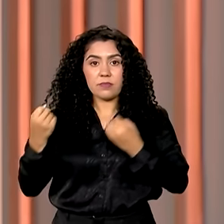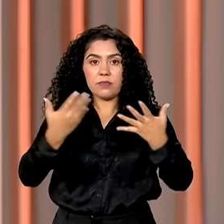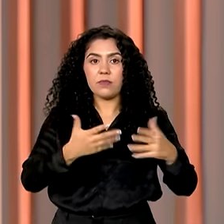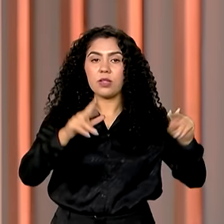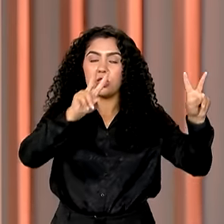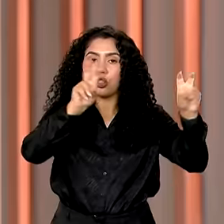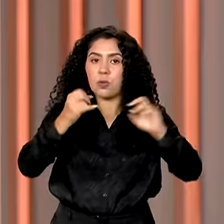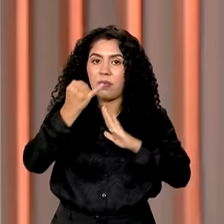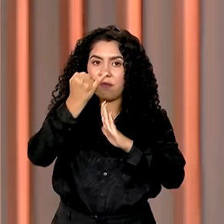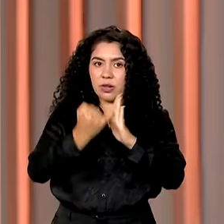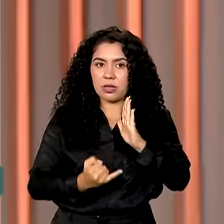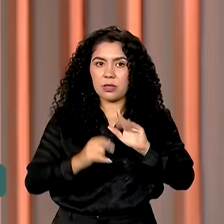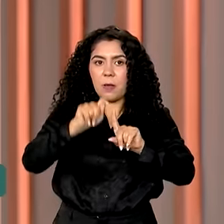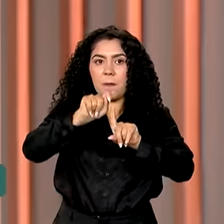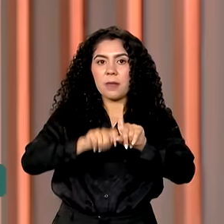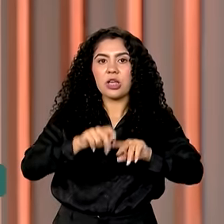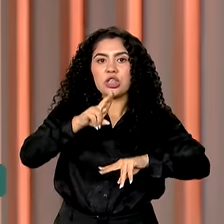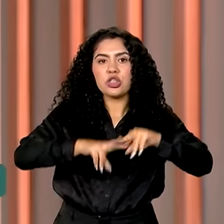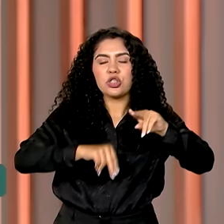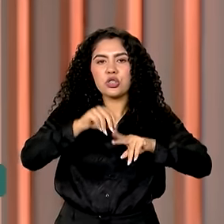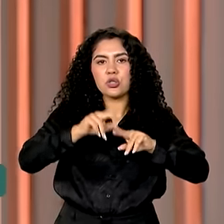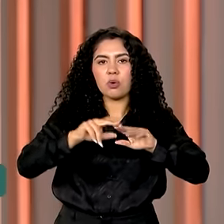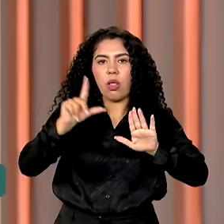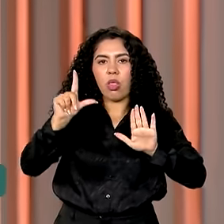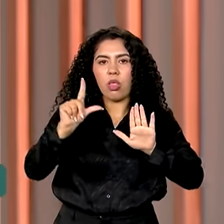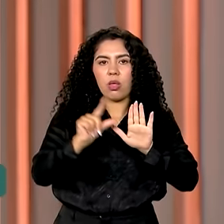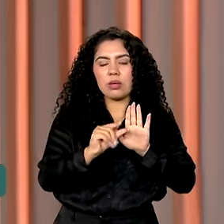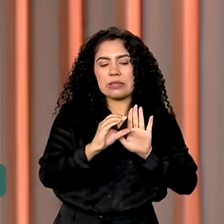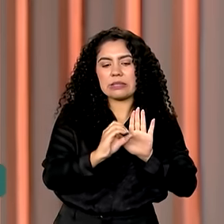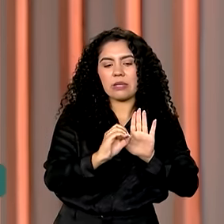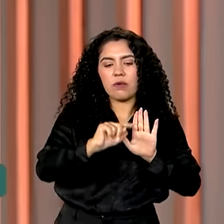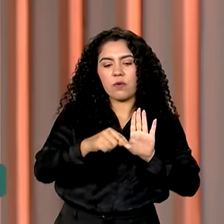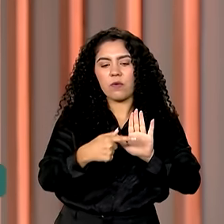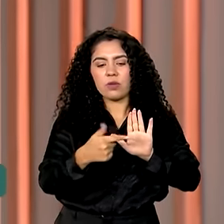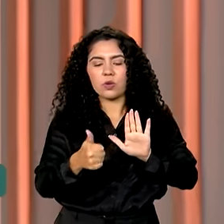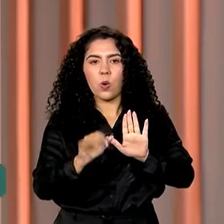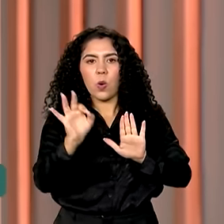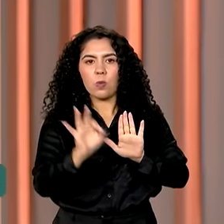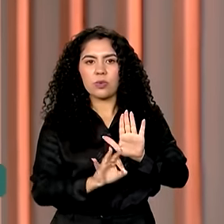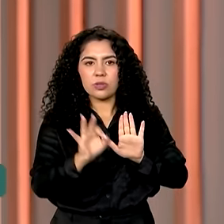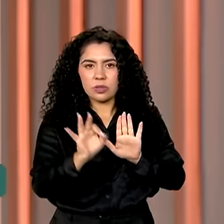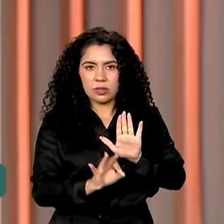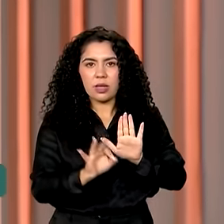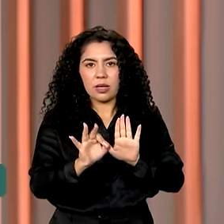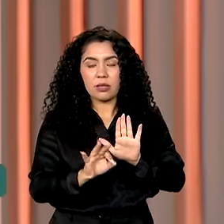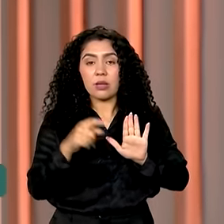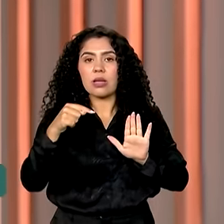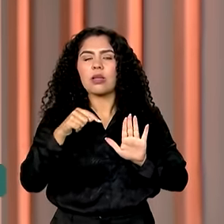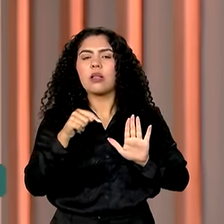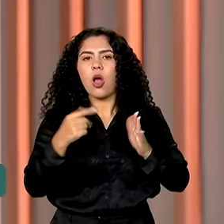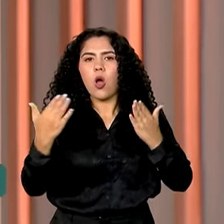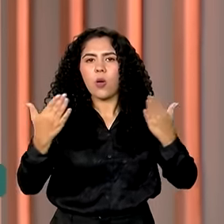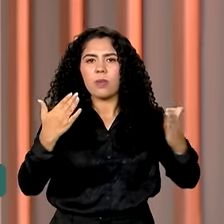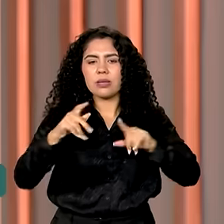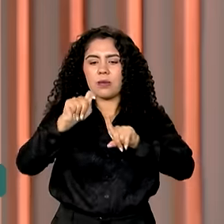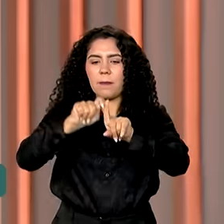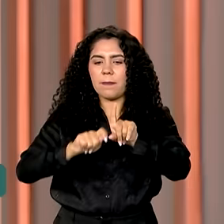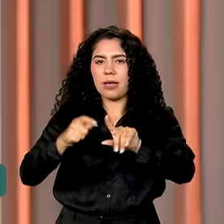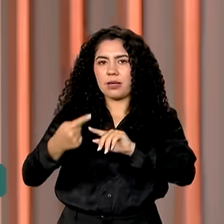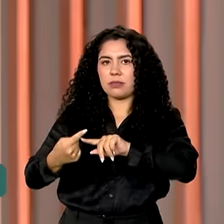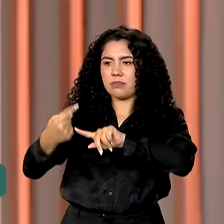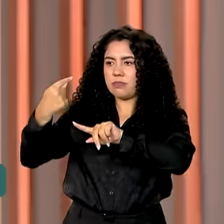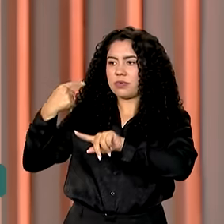mês de junho desacelerou e ficou em 0,21%, abaixo da taxa registrada em maio, que tinha sido de 0